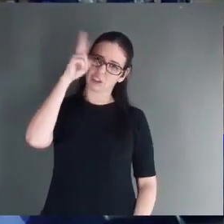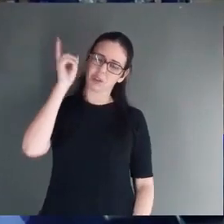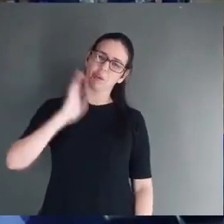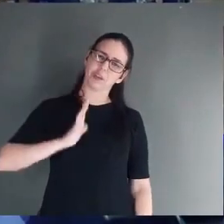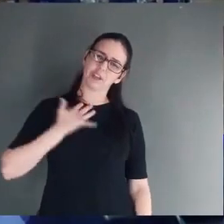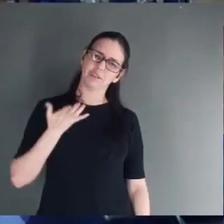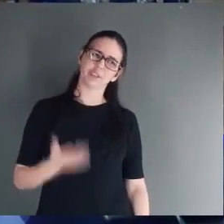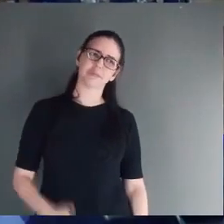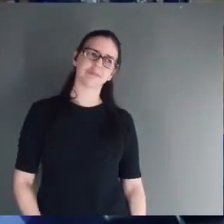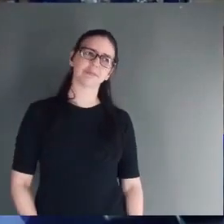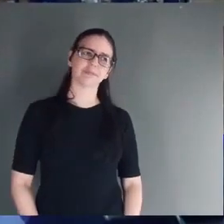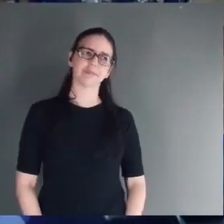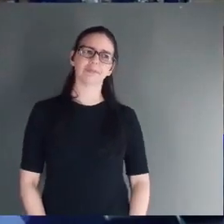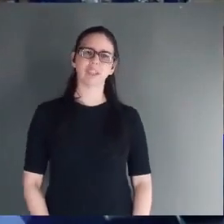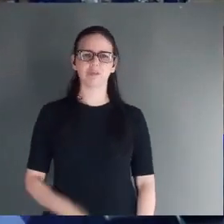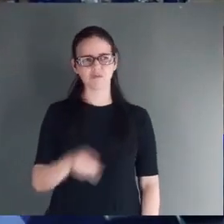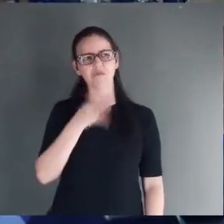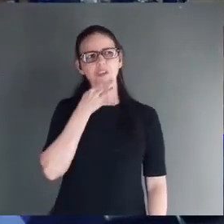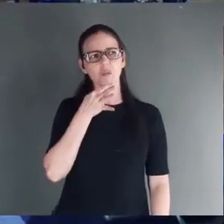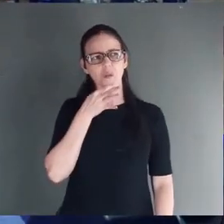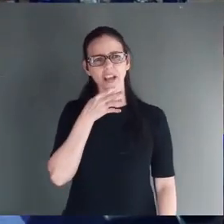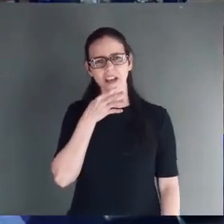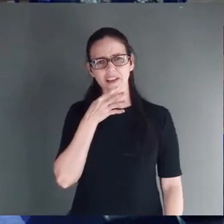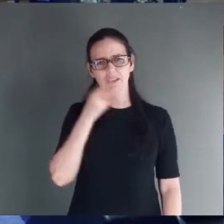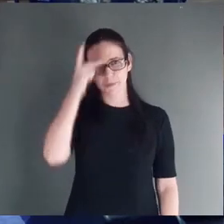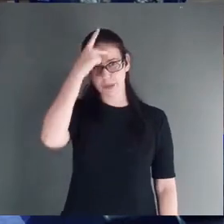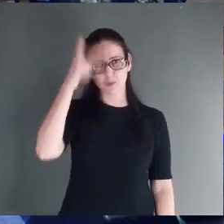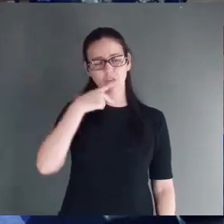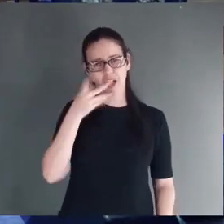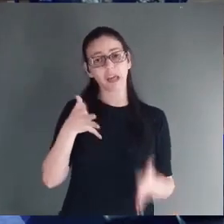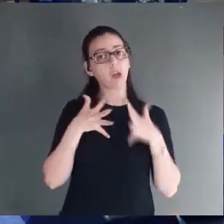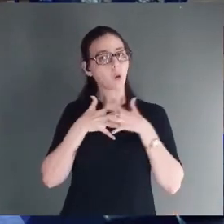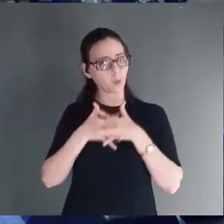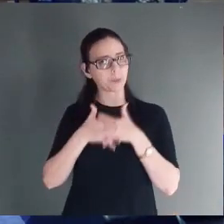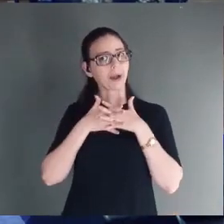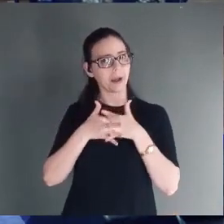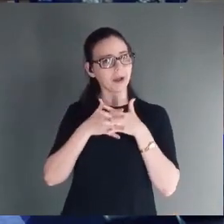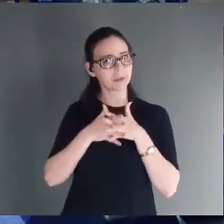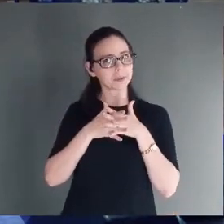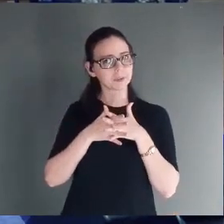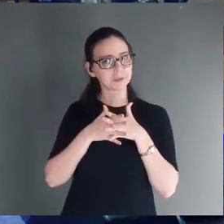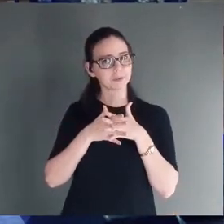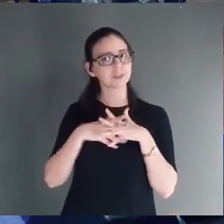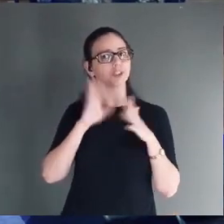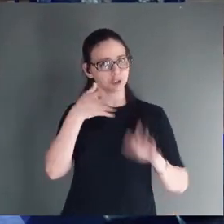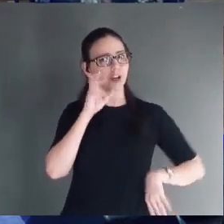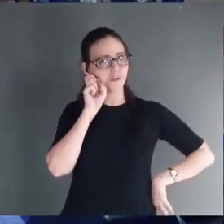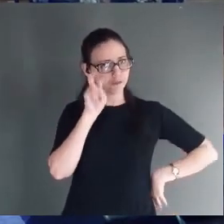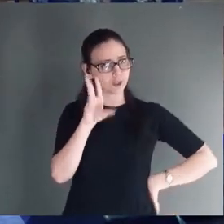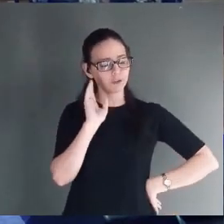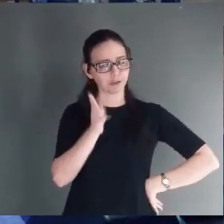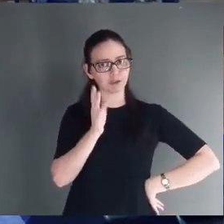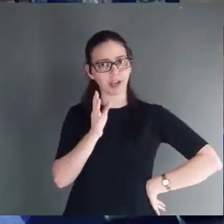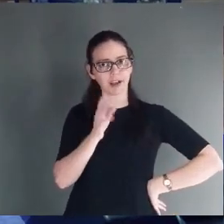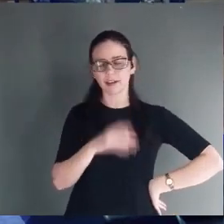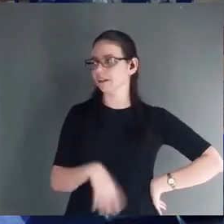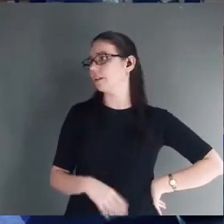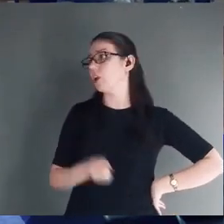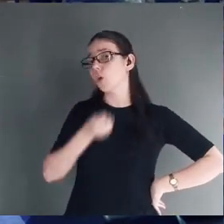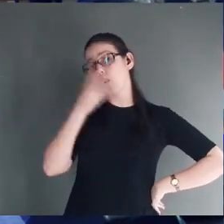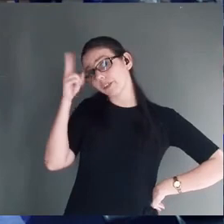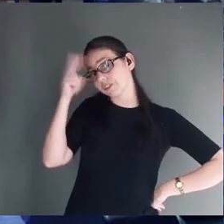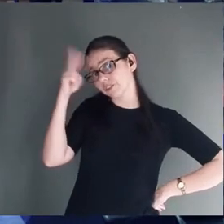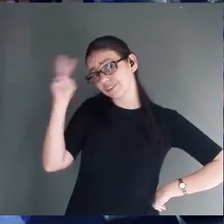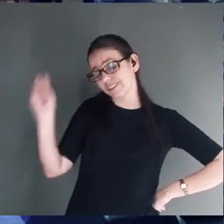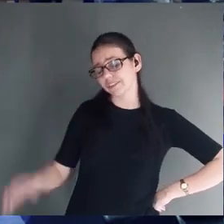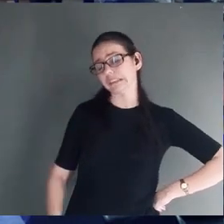pessoas que vai conversar com você e fala. É complicado. Já conheceu? Já atendeu o vídeo assim? Se senta para atender e fala. Conta a sua história.